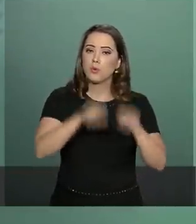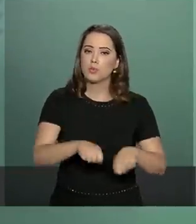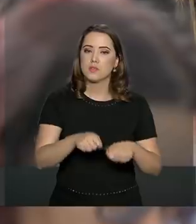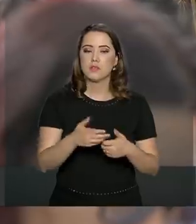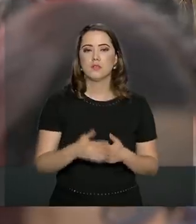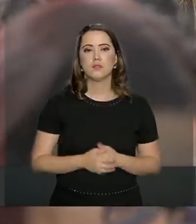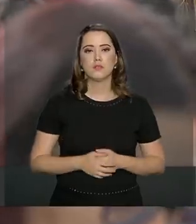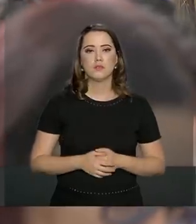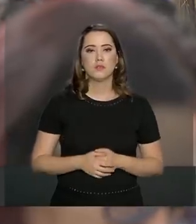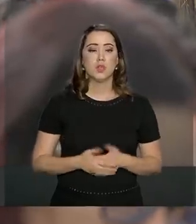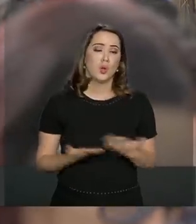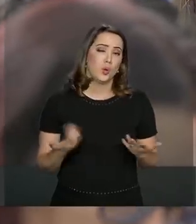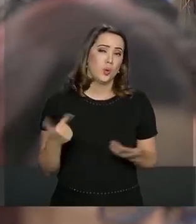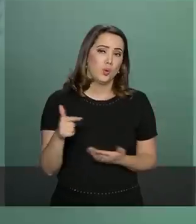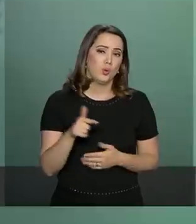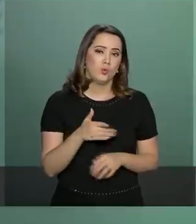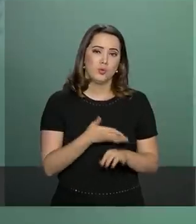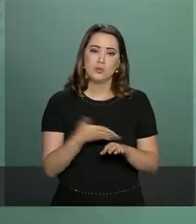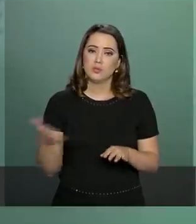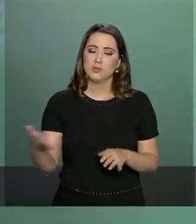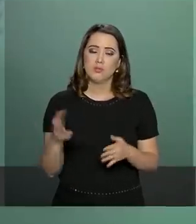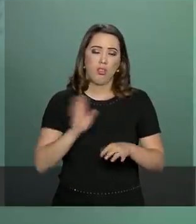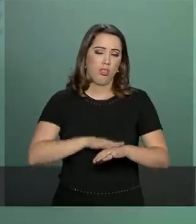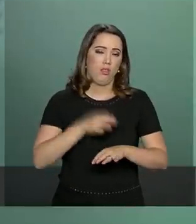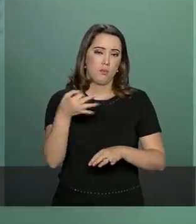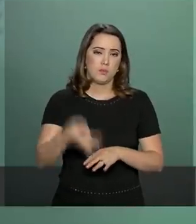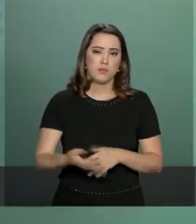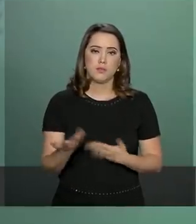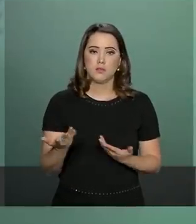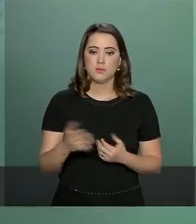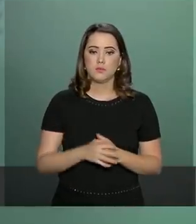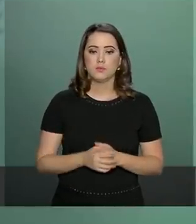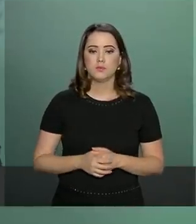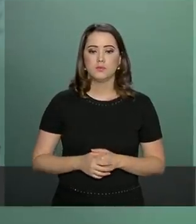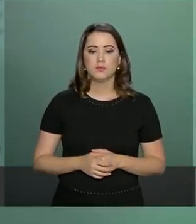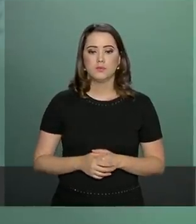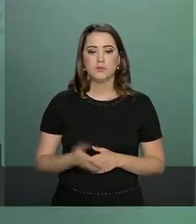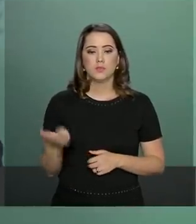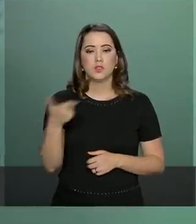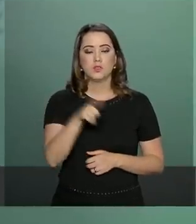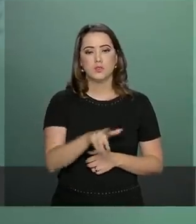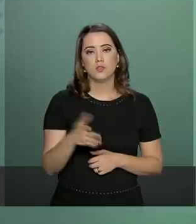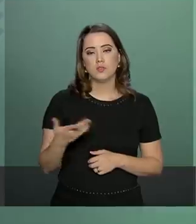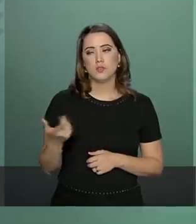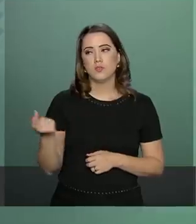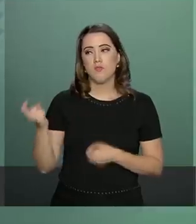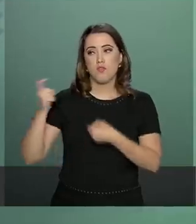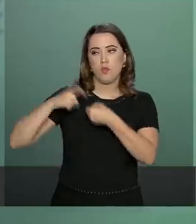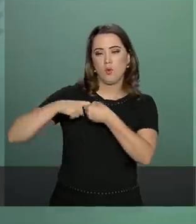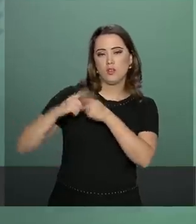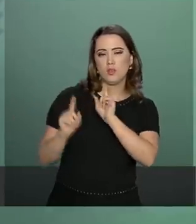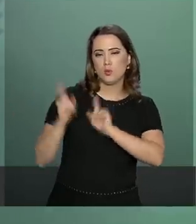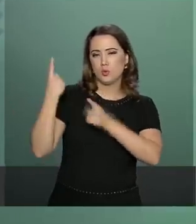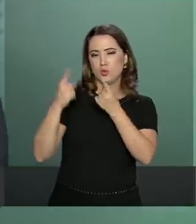sem previsão o mais pronto possível obrigado eu estou voltando do chile então tem que